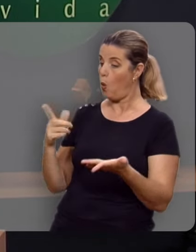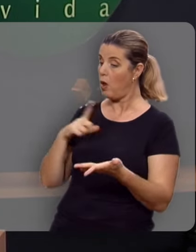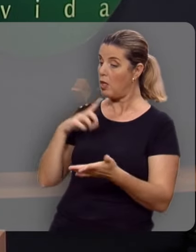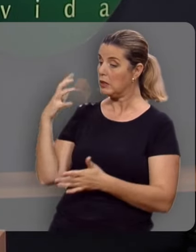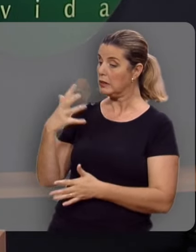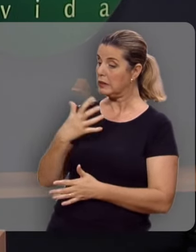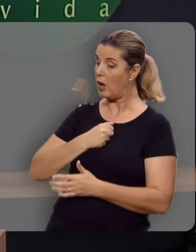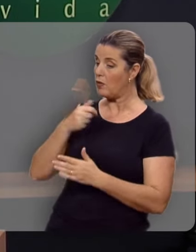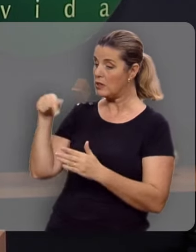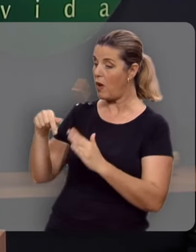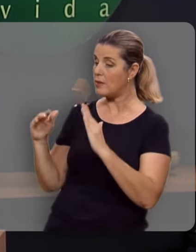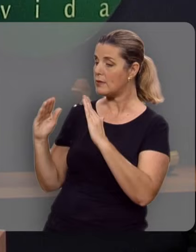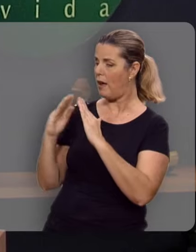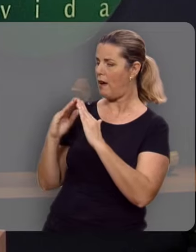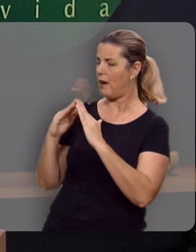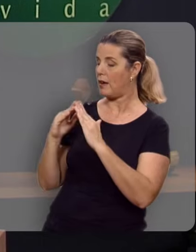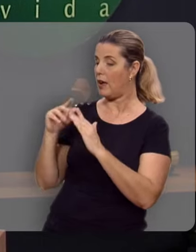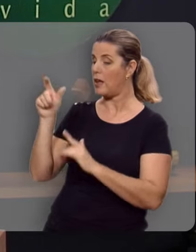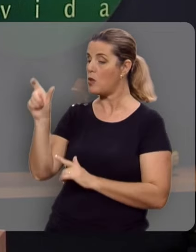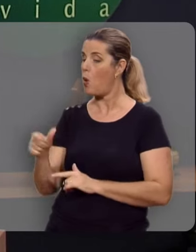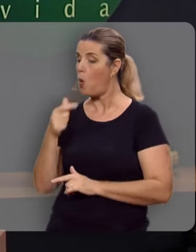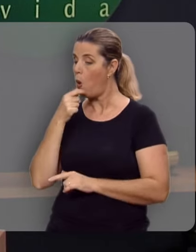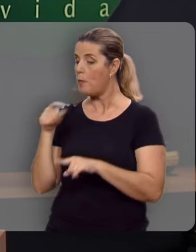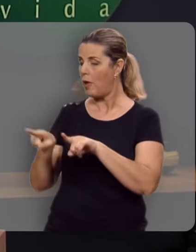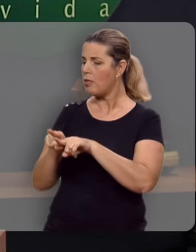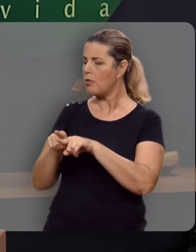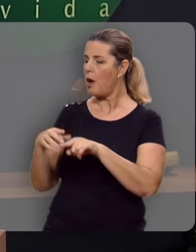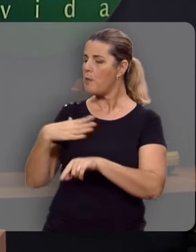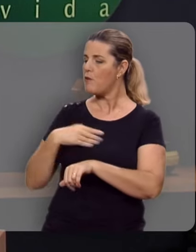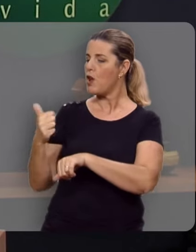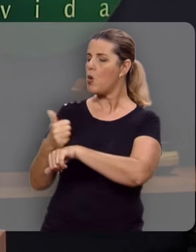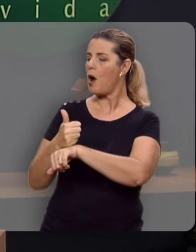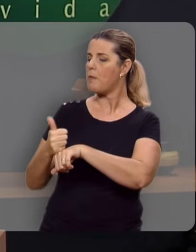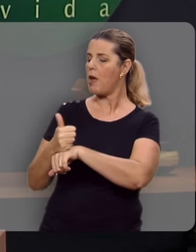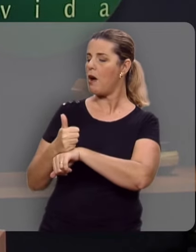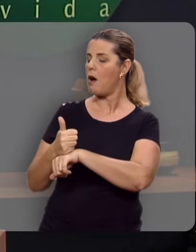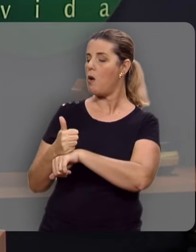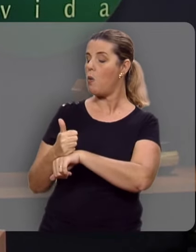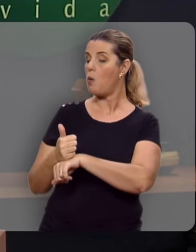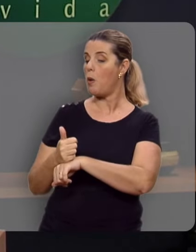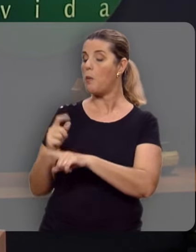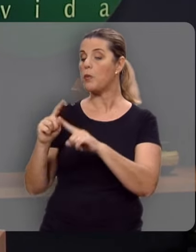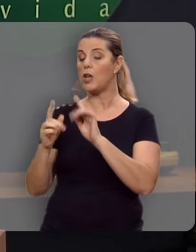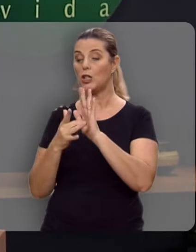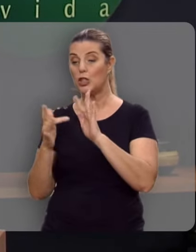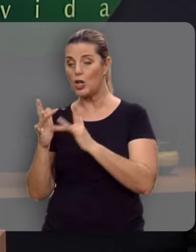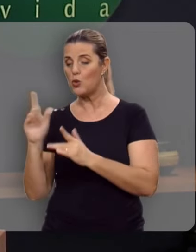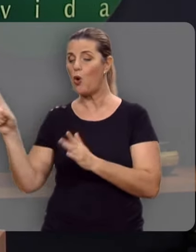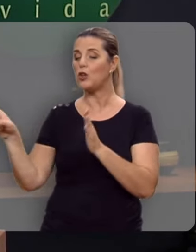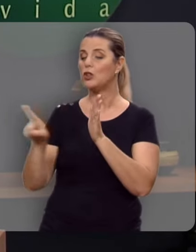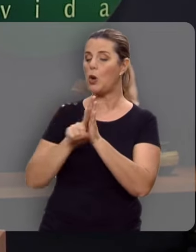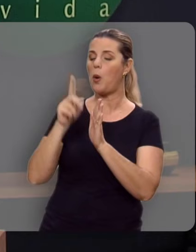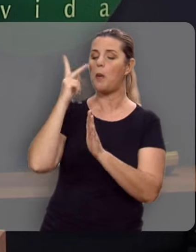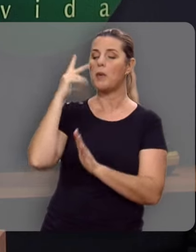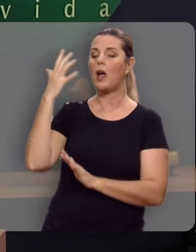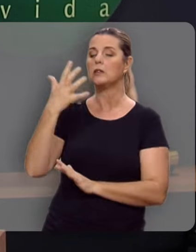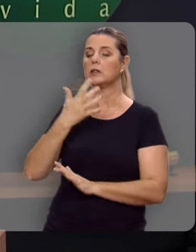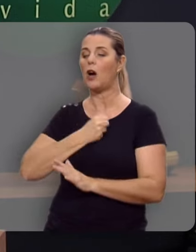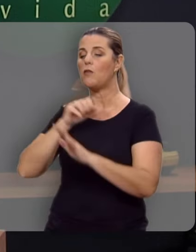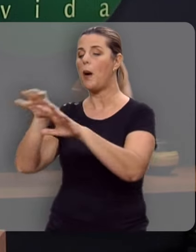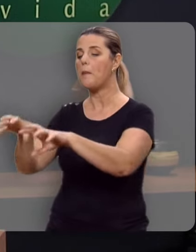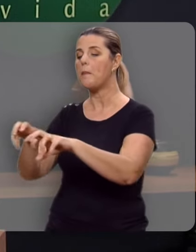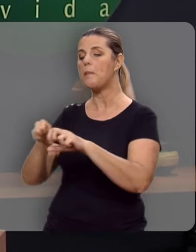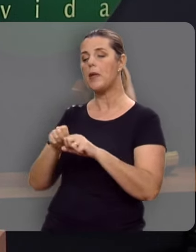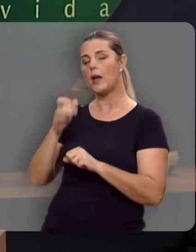casa, porque este homem também é filho de Abraão, porque o filho do homem veio buscar e salvar o que